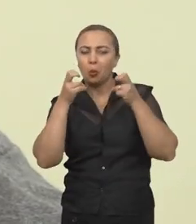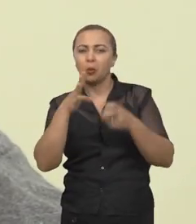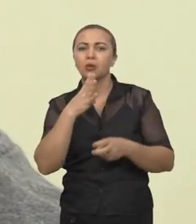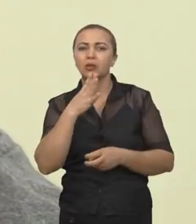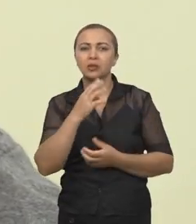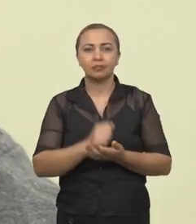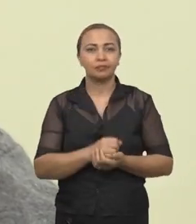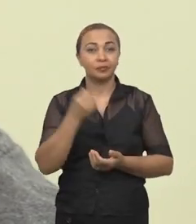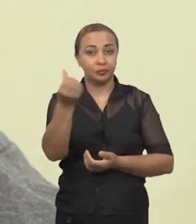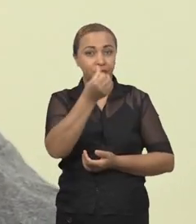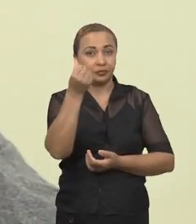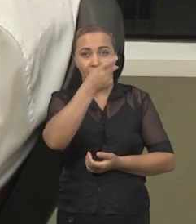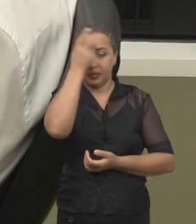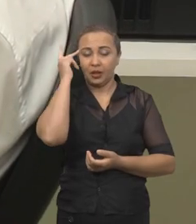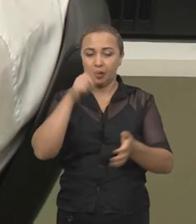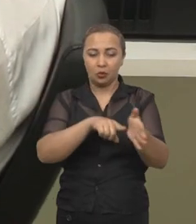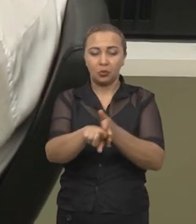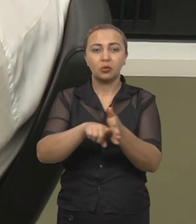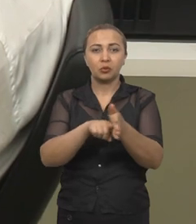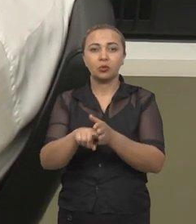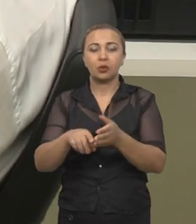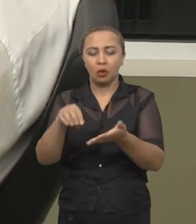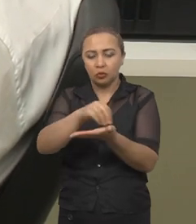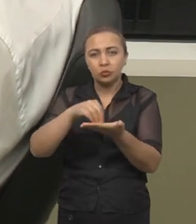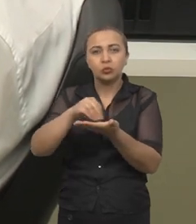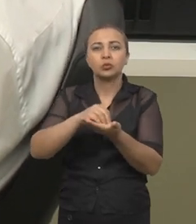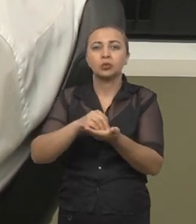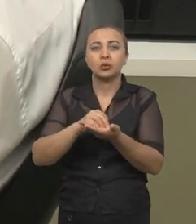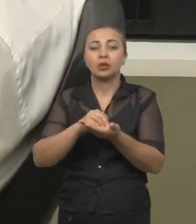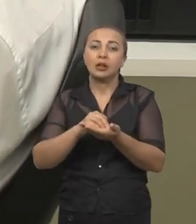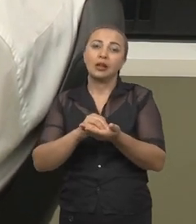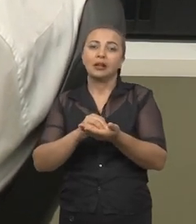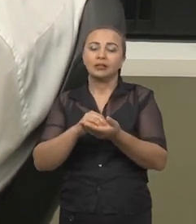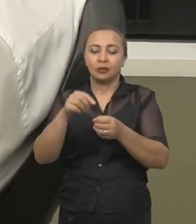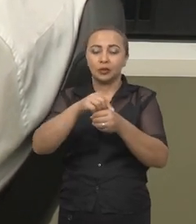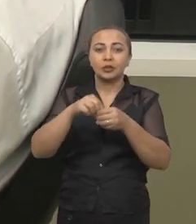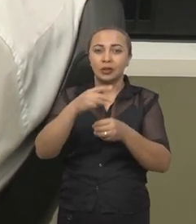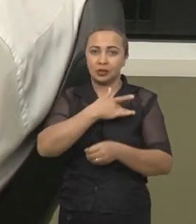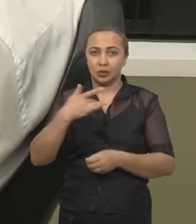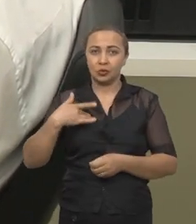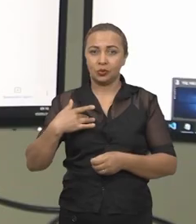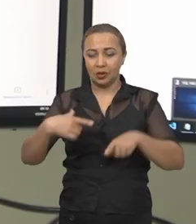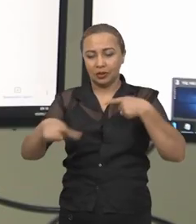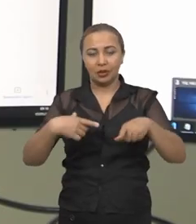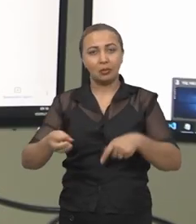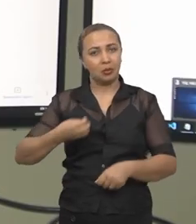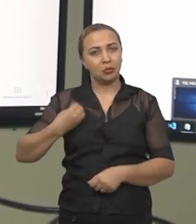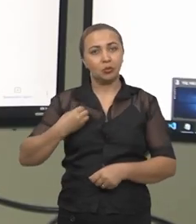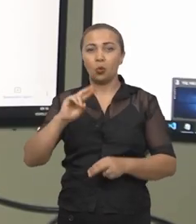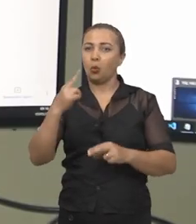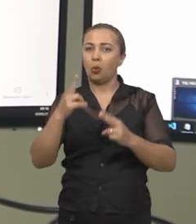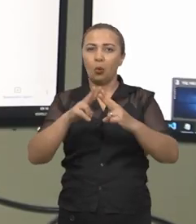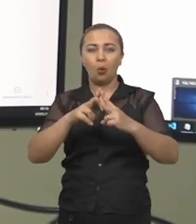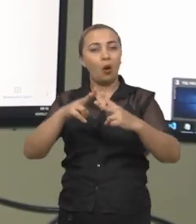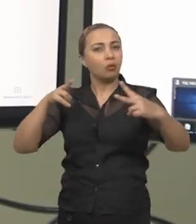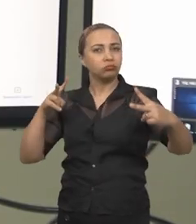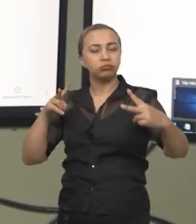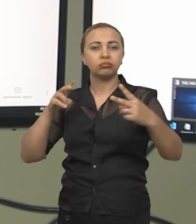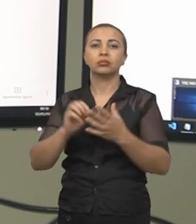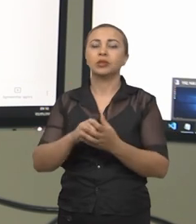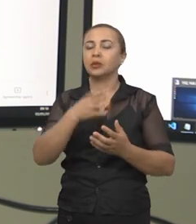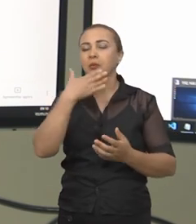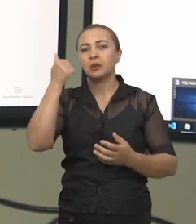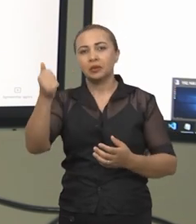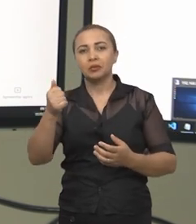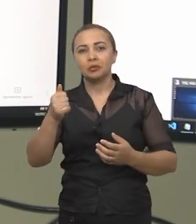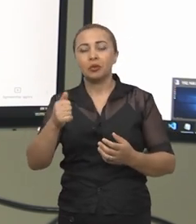pesquisadores do núcleo de tecnologias estratégicas em saúde que trabalham presencial ou remotamente no processo de